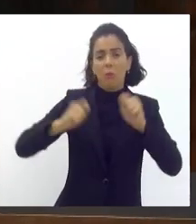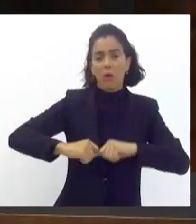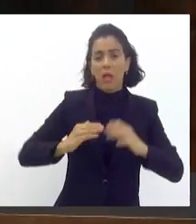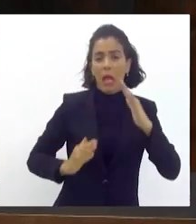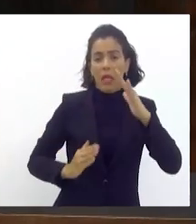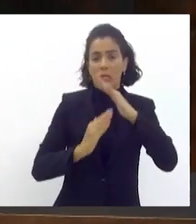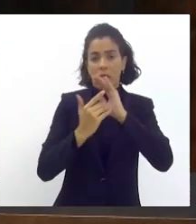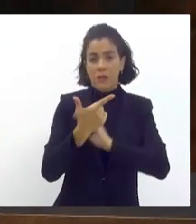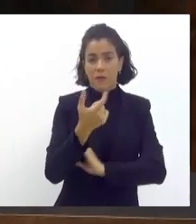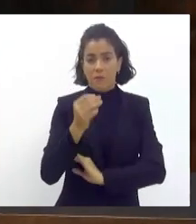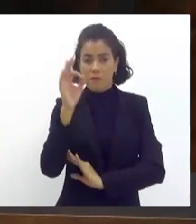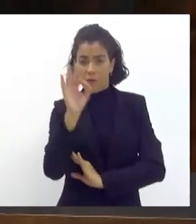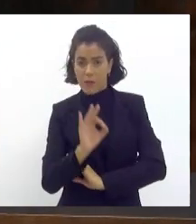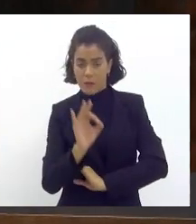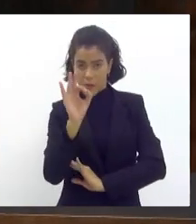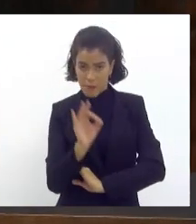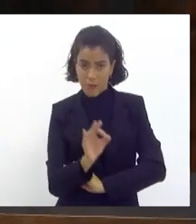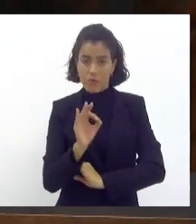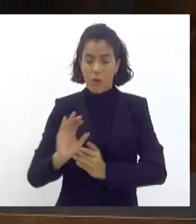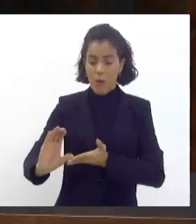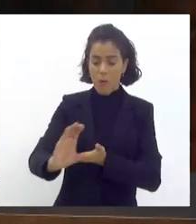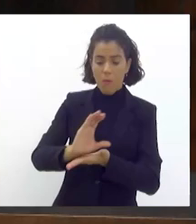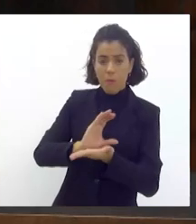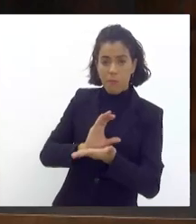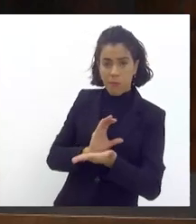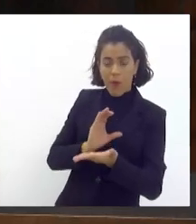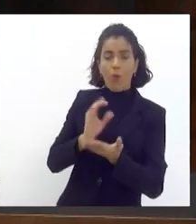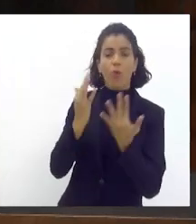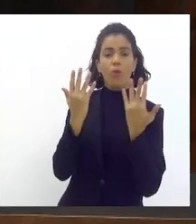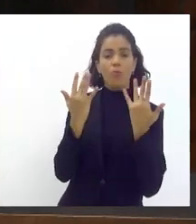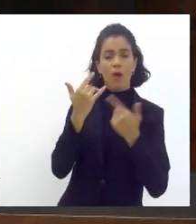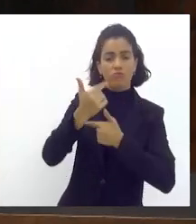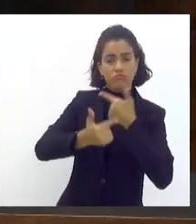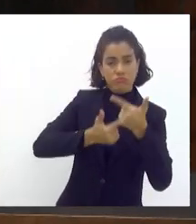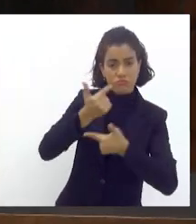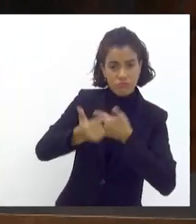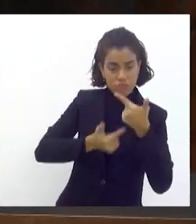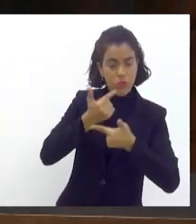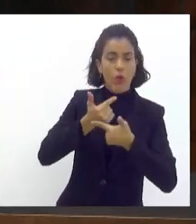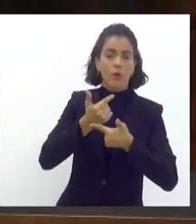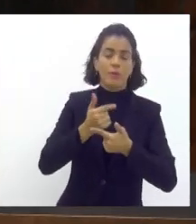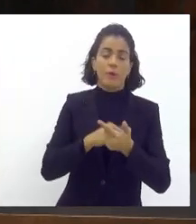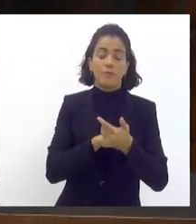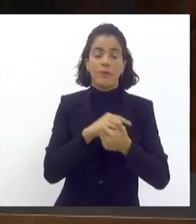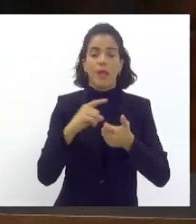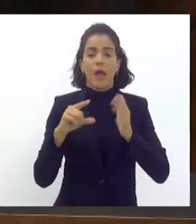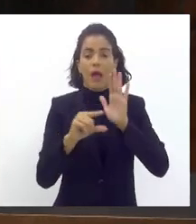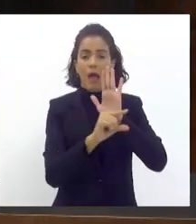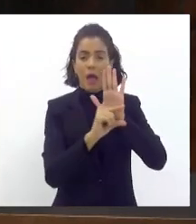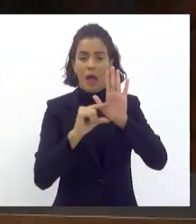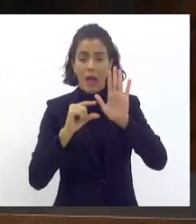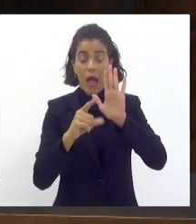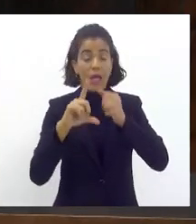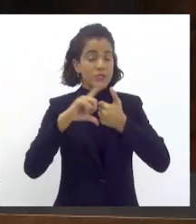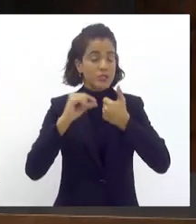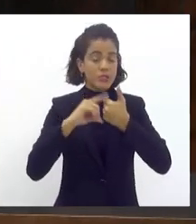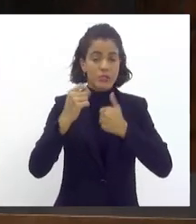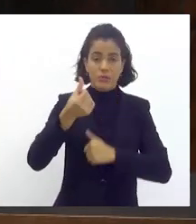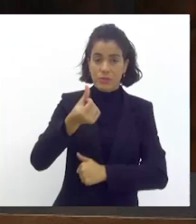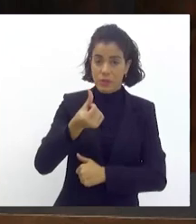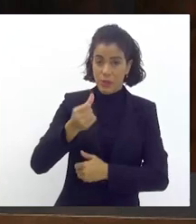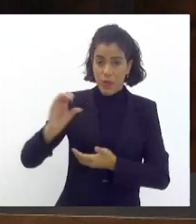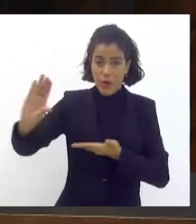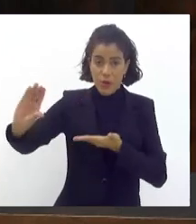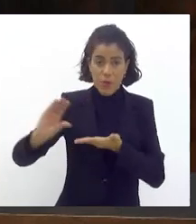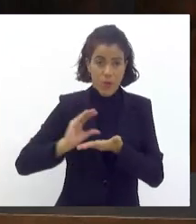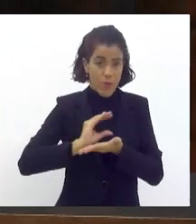% do total do recurso com mão de obra de serviço. Artigo 6º. O repasse será feito